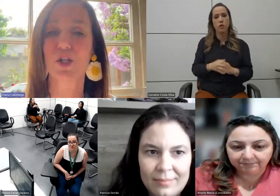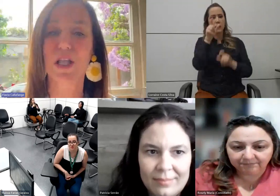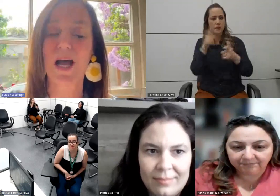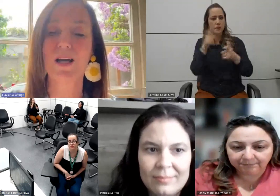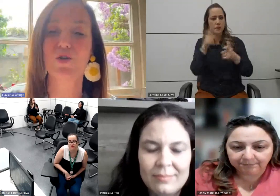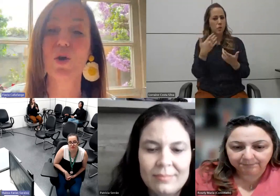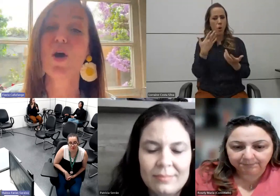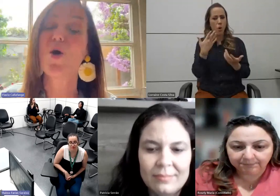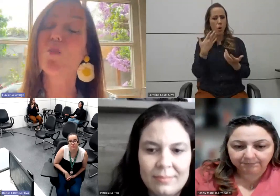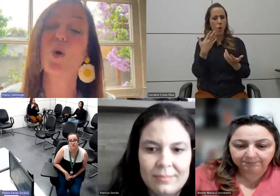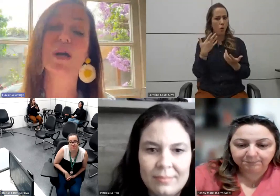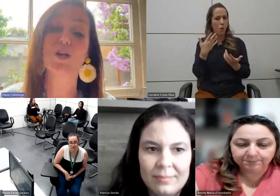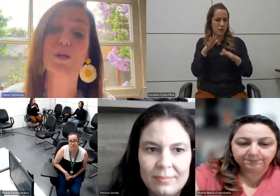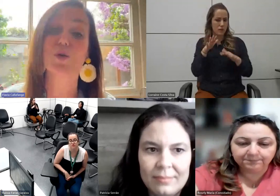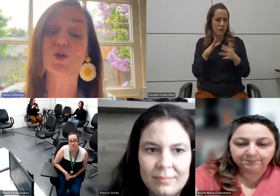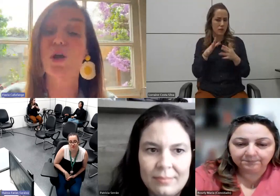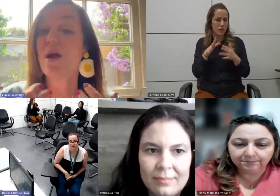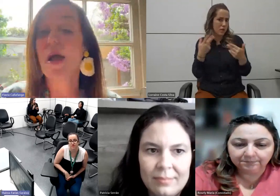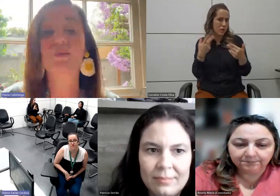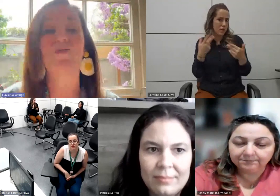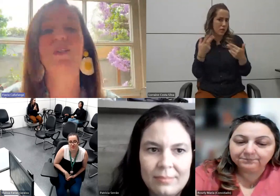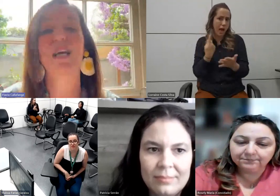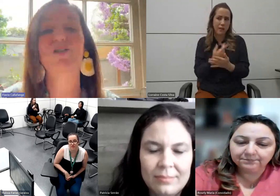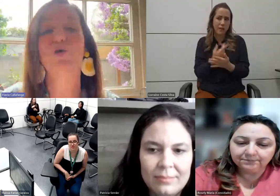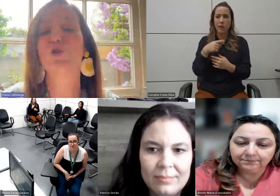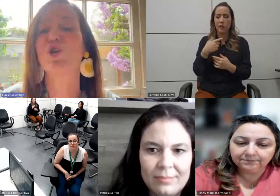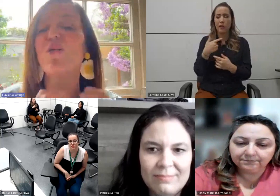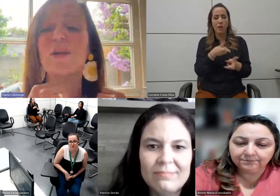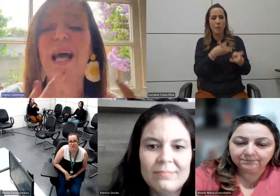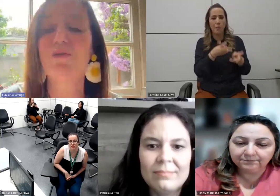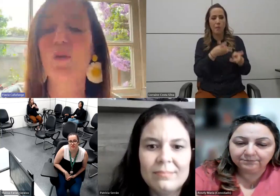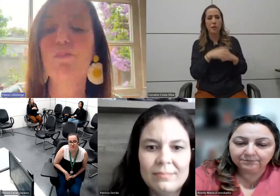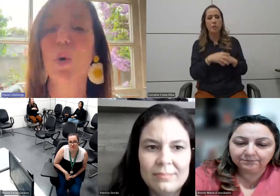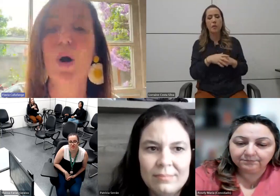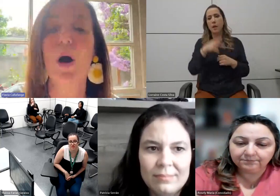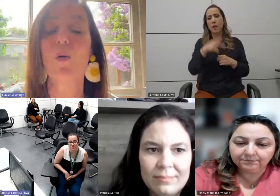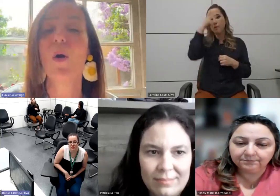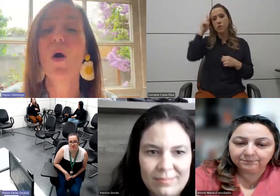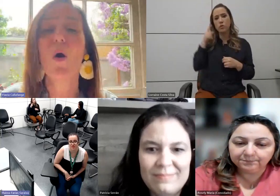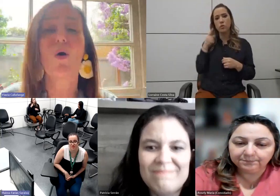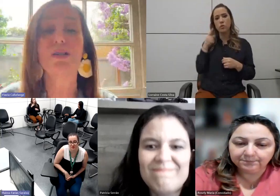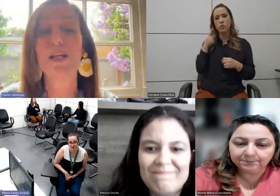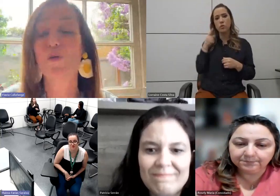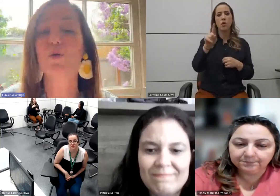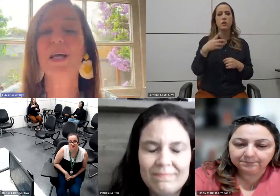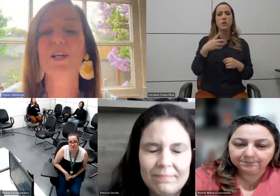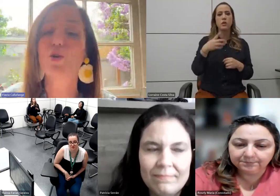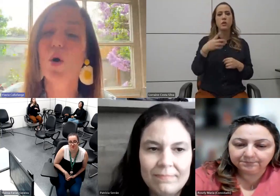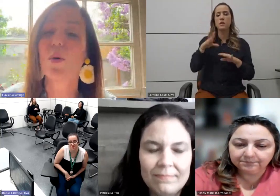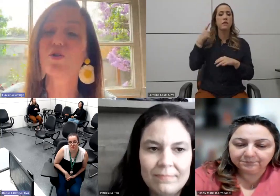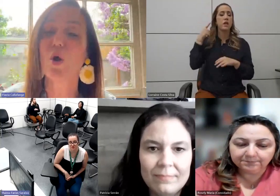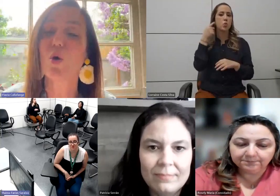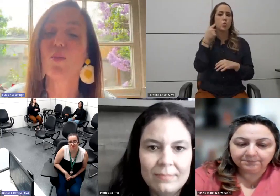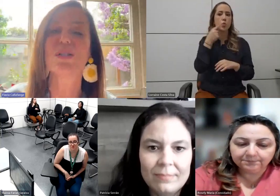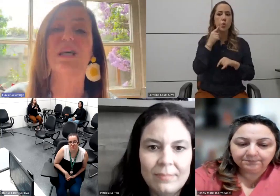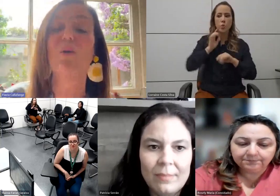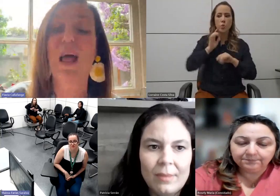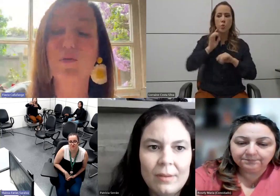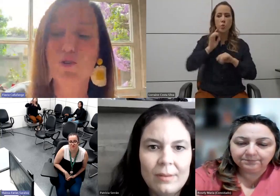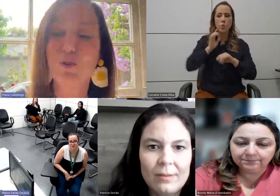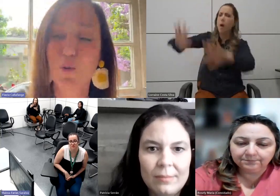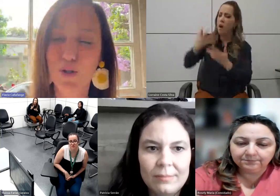existem nos estádios porque as pessoas, é um deficiente auditivo, leva um empurrão ou tem dificuldade de